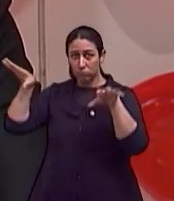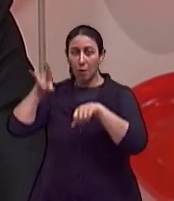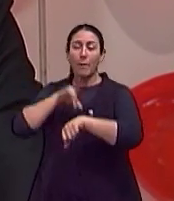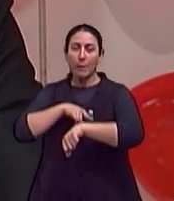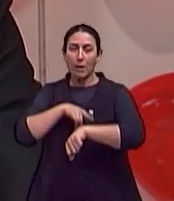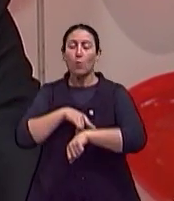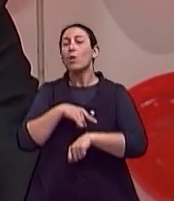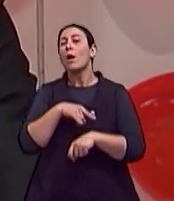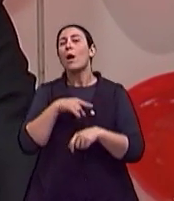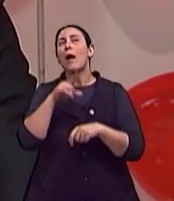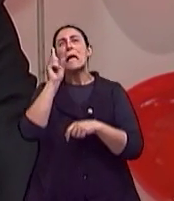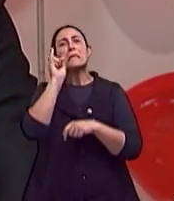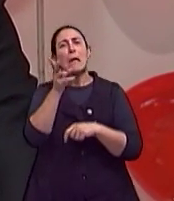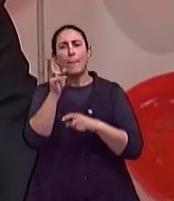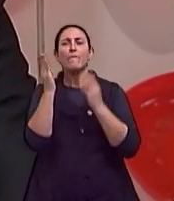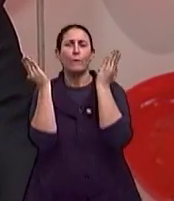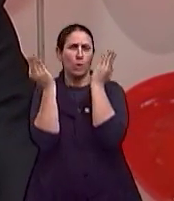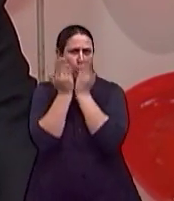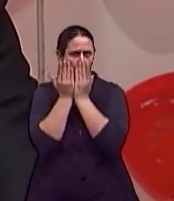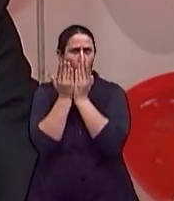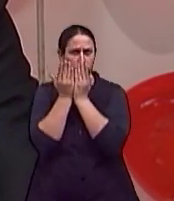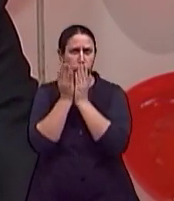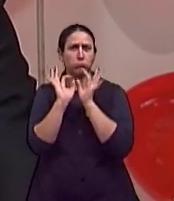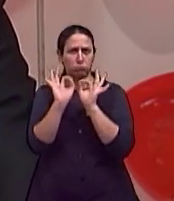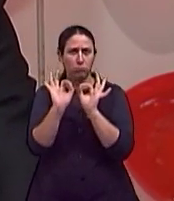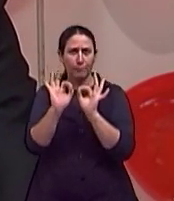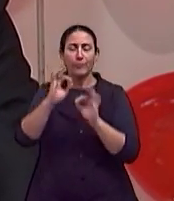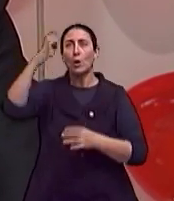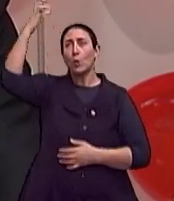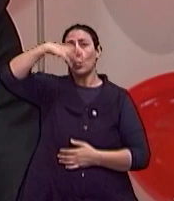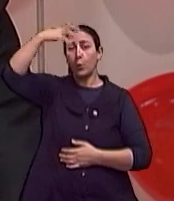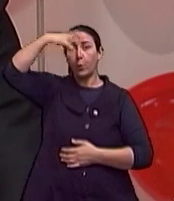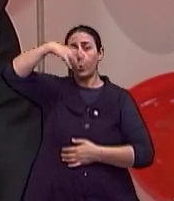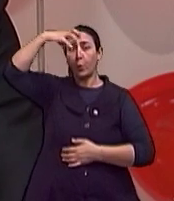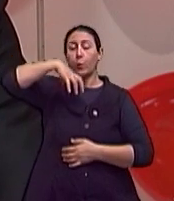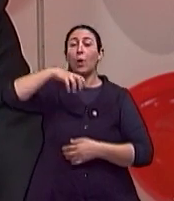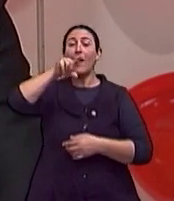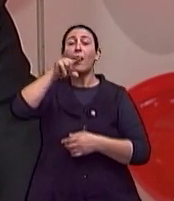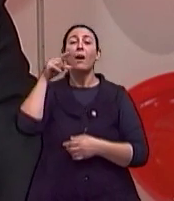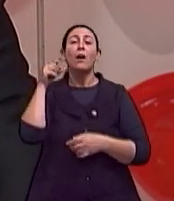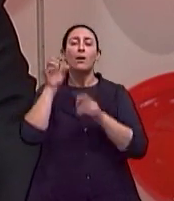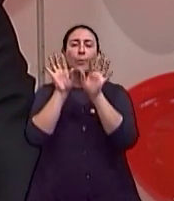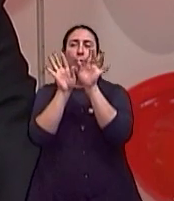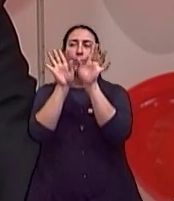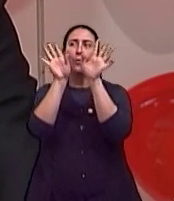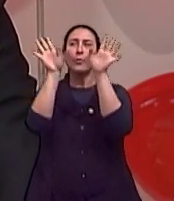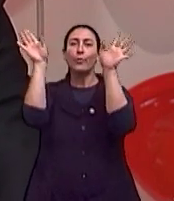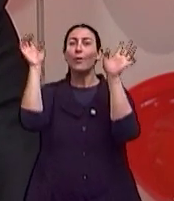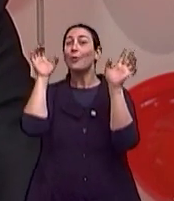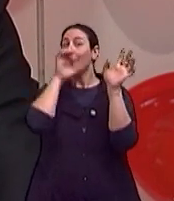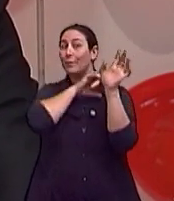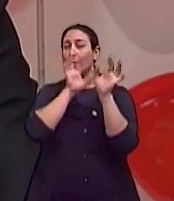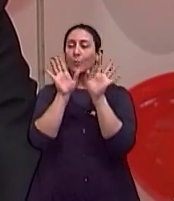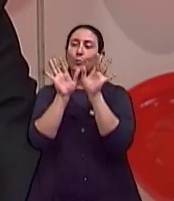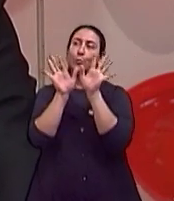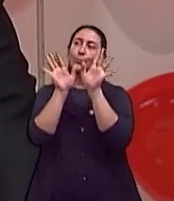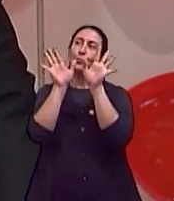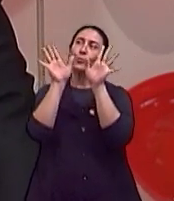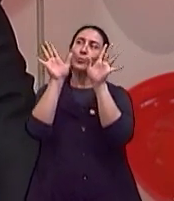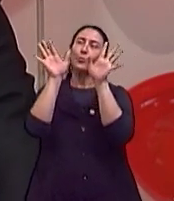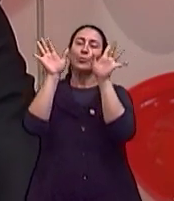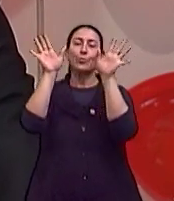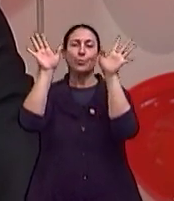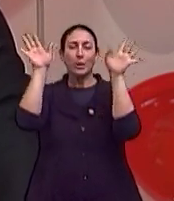ventilado, ali está o chuveiro que libera vapor constantemente pela família inteira